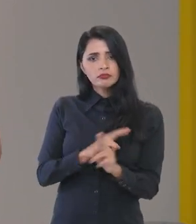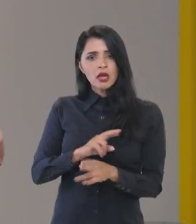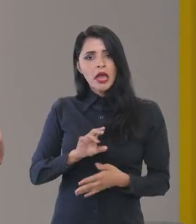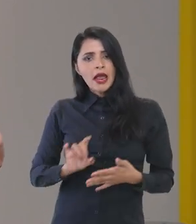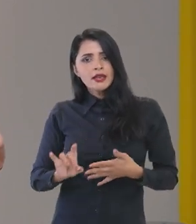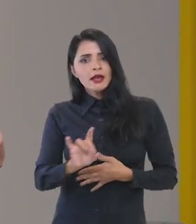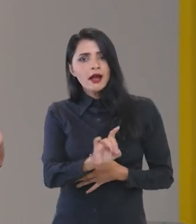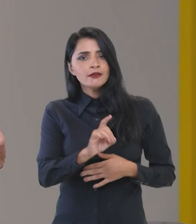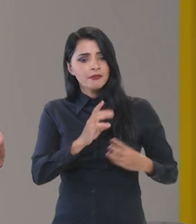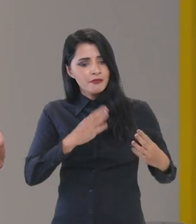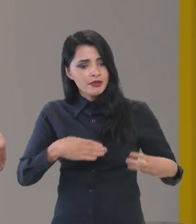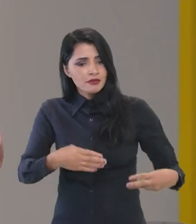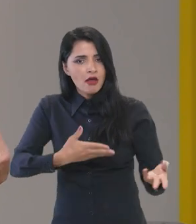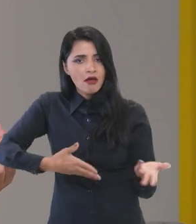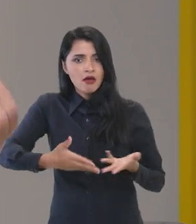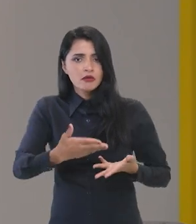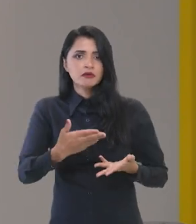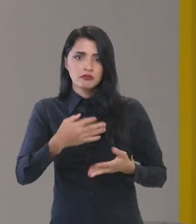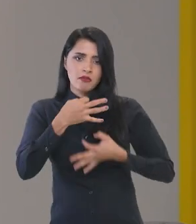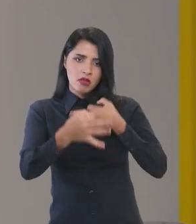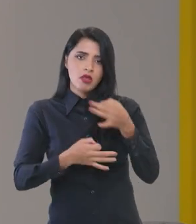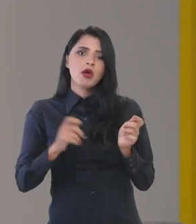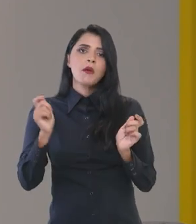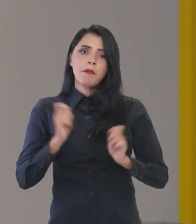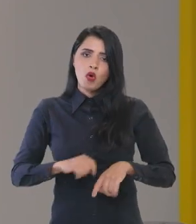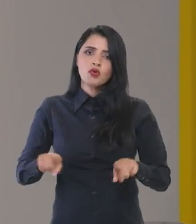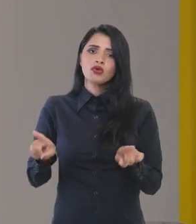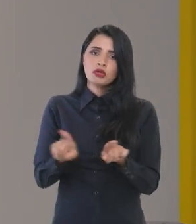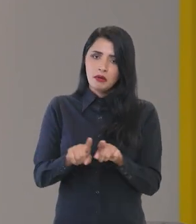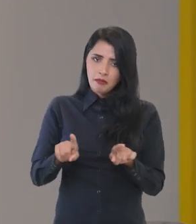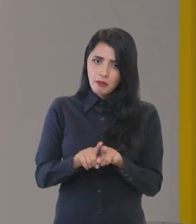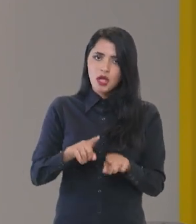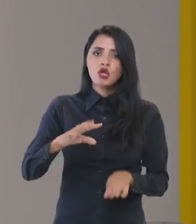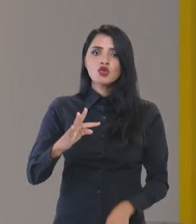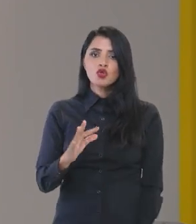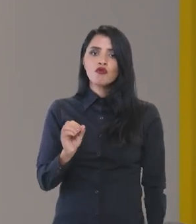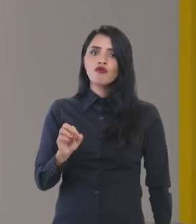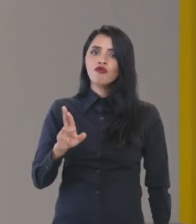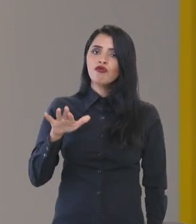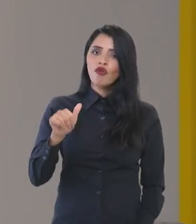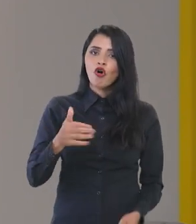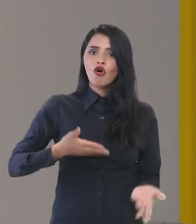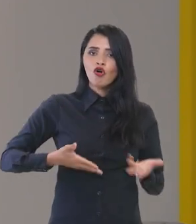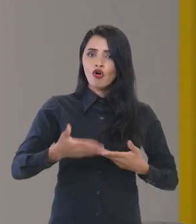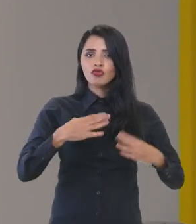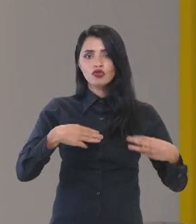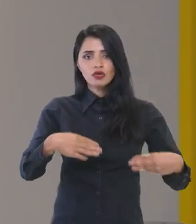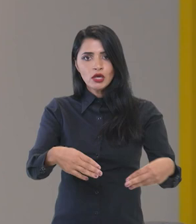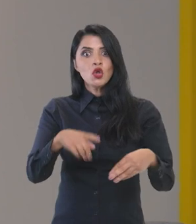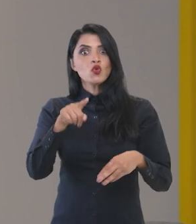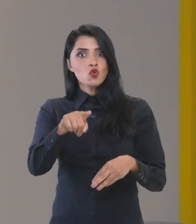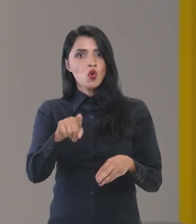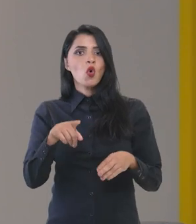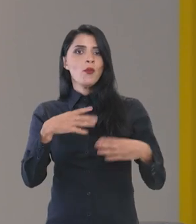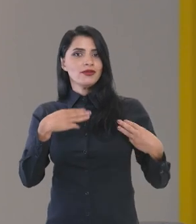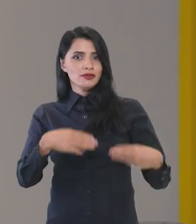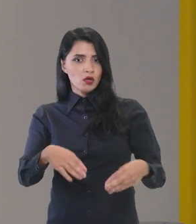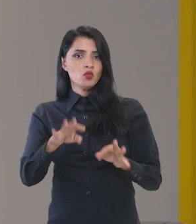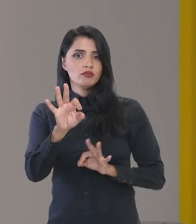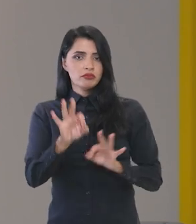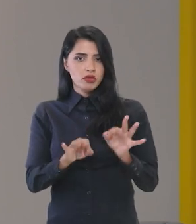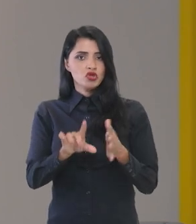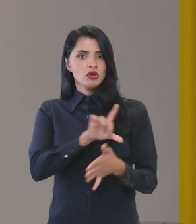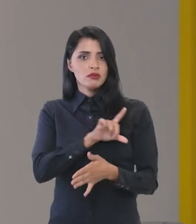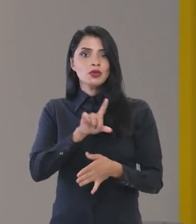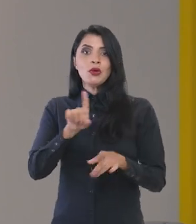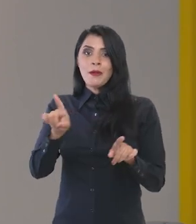com cada ministério e também na relação, através do Fórum Interconselhos, com o Ministério do Planejamento. Além